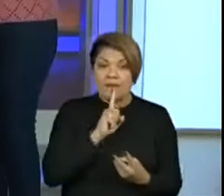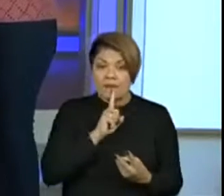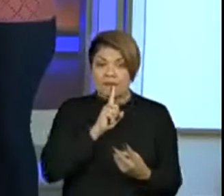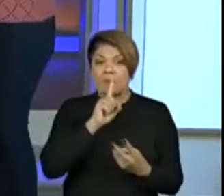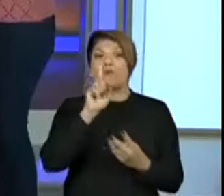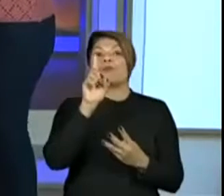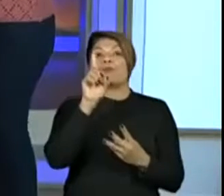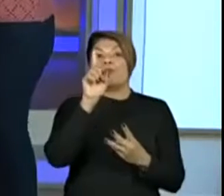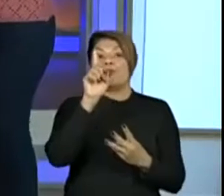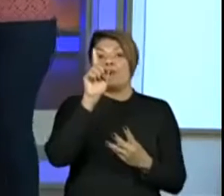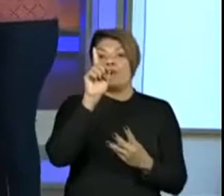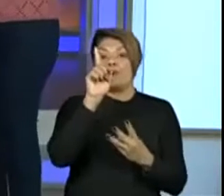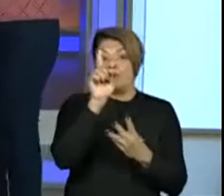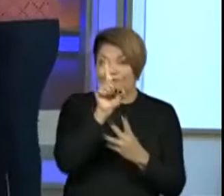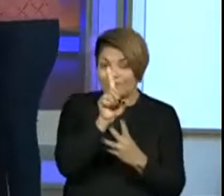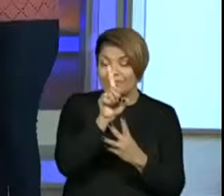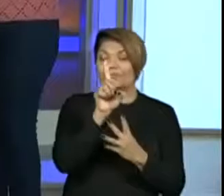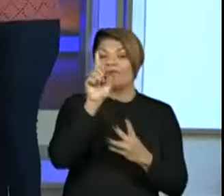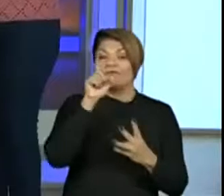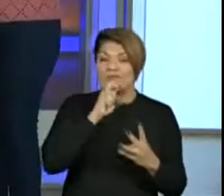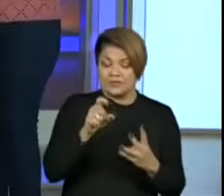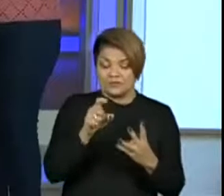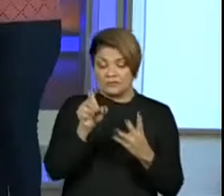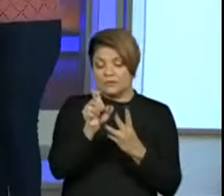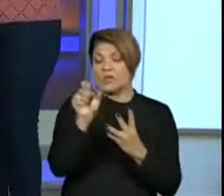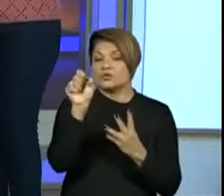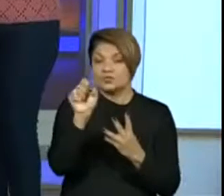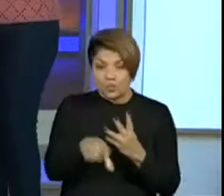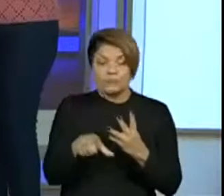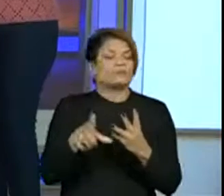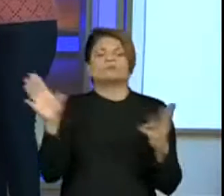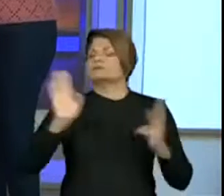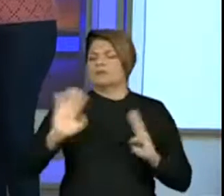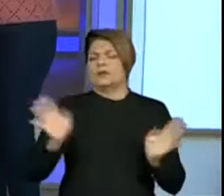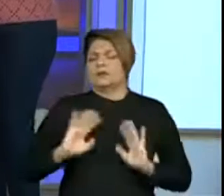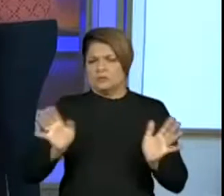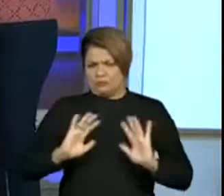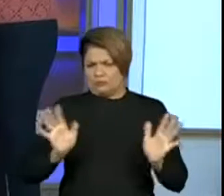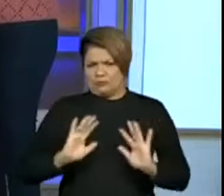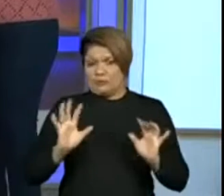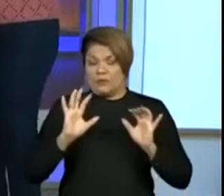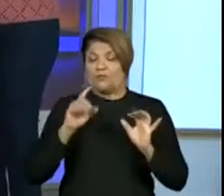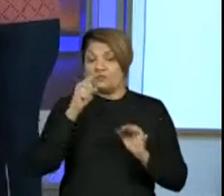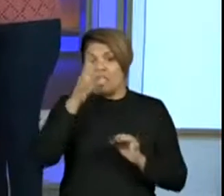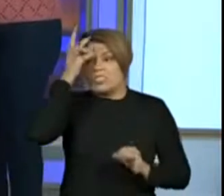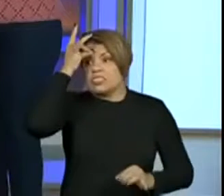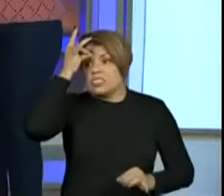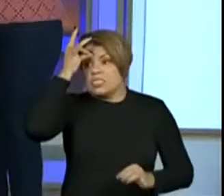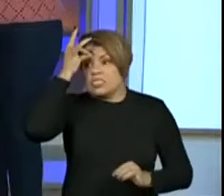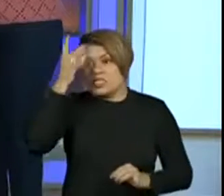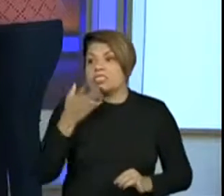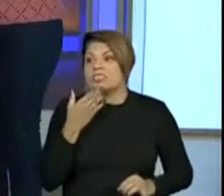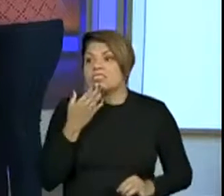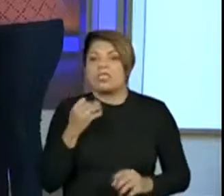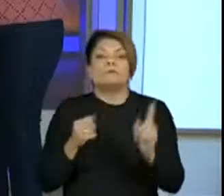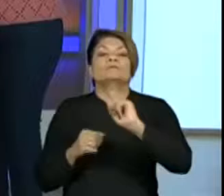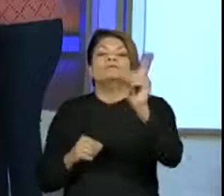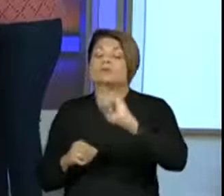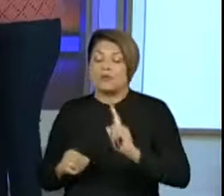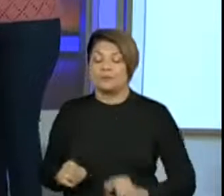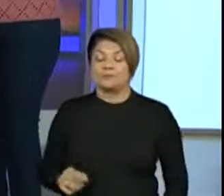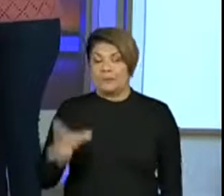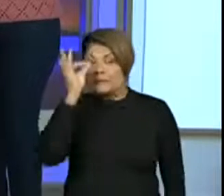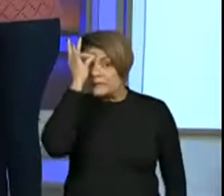dependendo da atividade, as cores podem variar. O importante é que vocês observem que unidade sempre será um